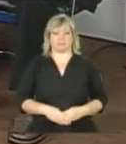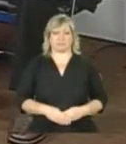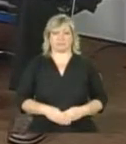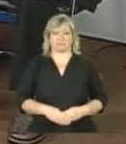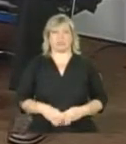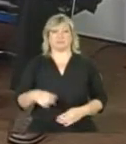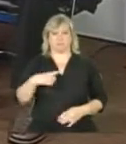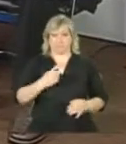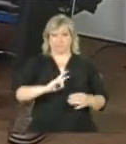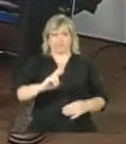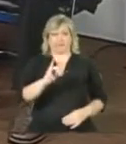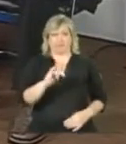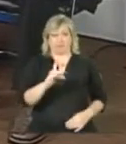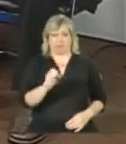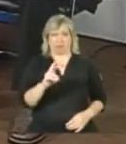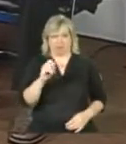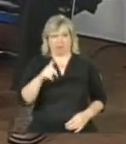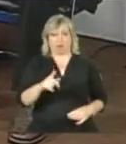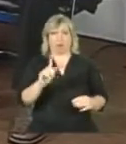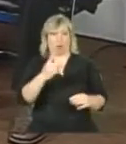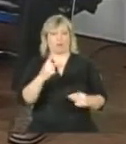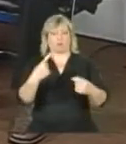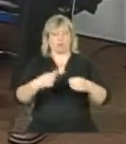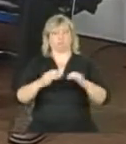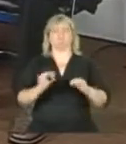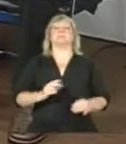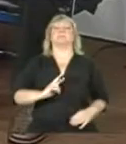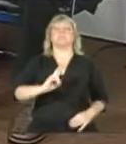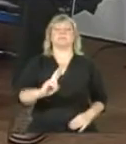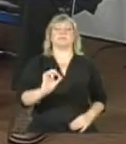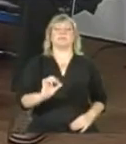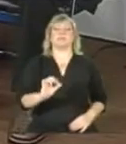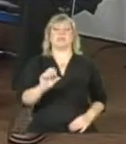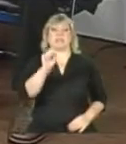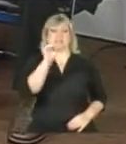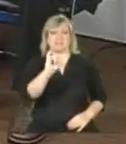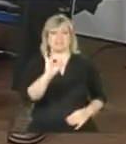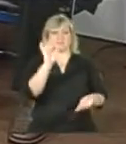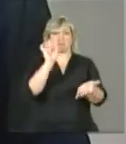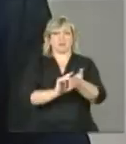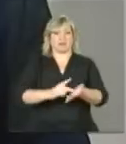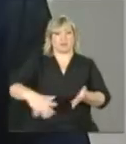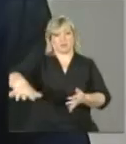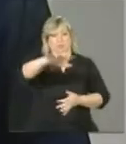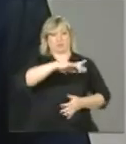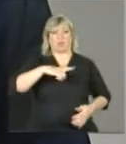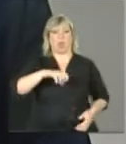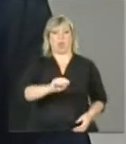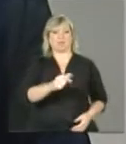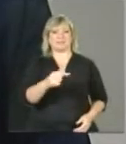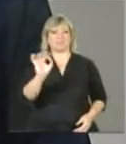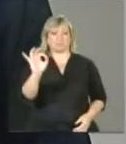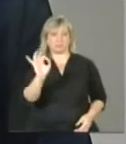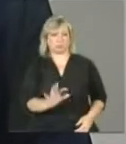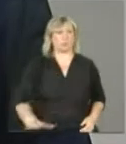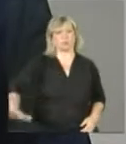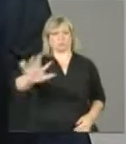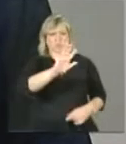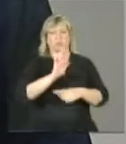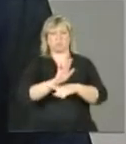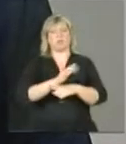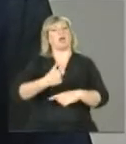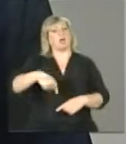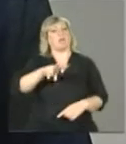Iporá, né? município. Iporá, Goiás. No caso de Iporá, se de fato a cobertura tem 87%, vamos